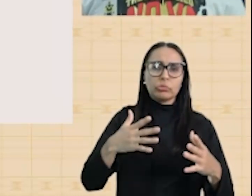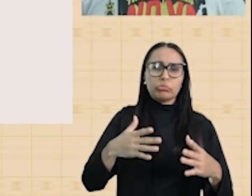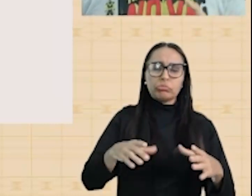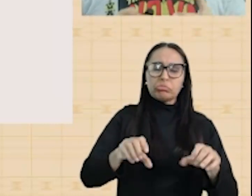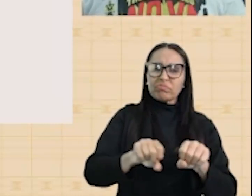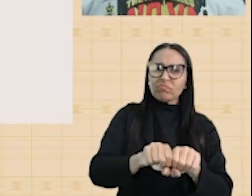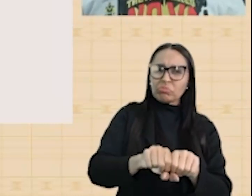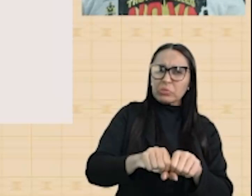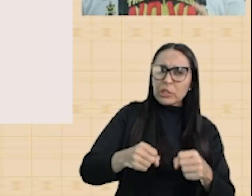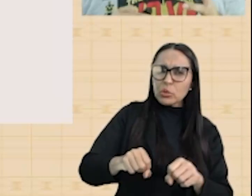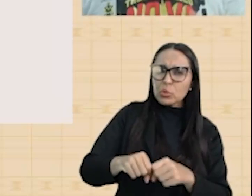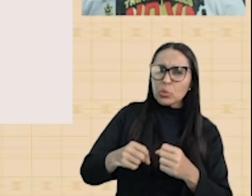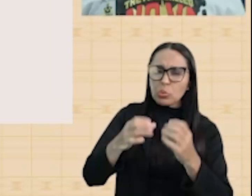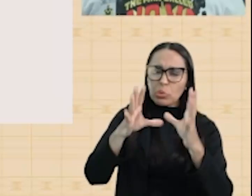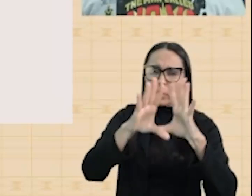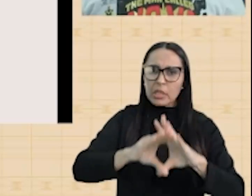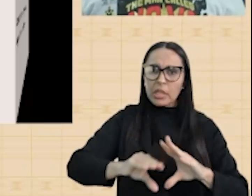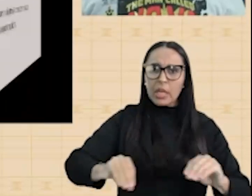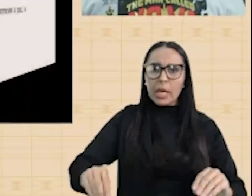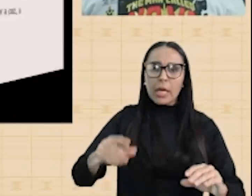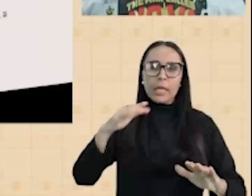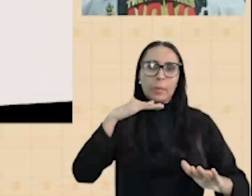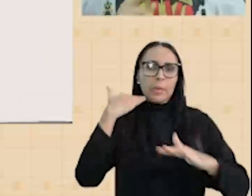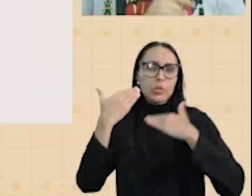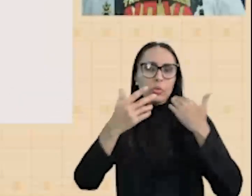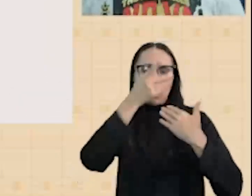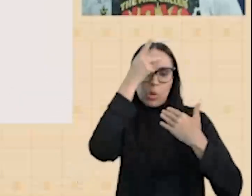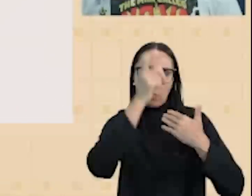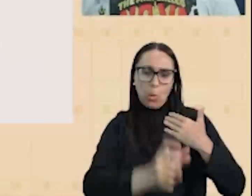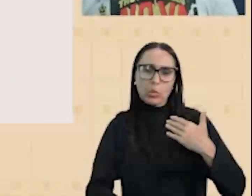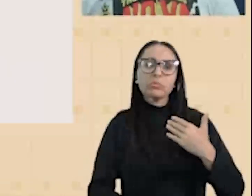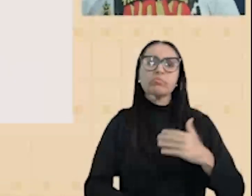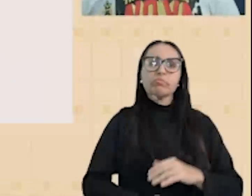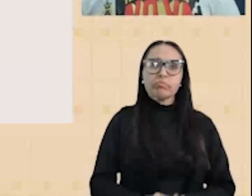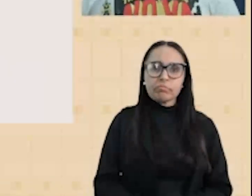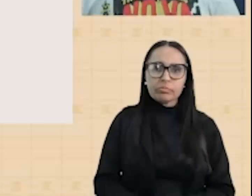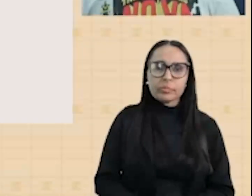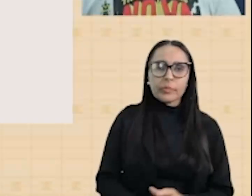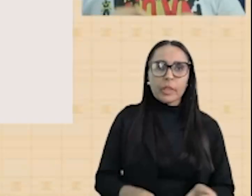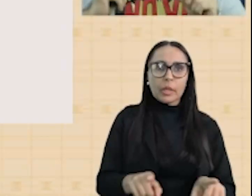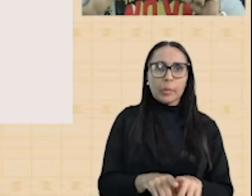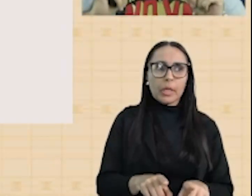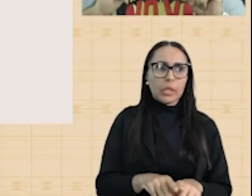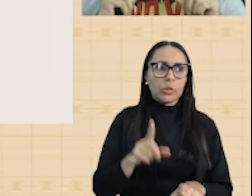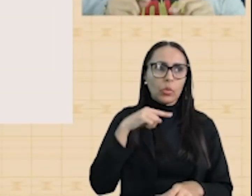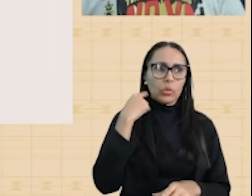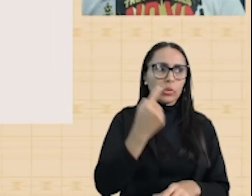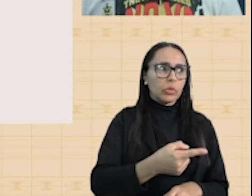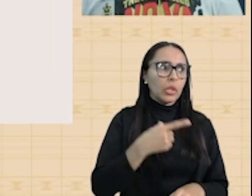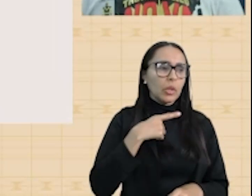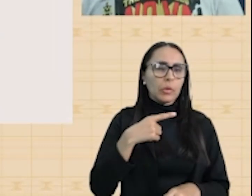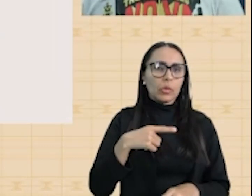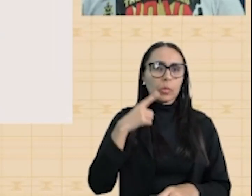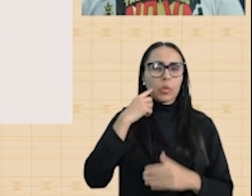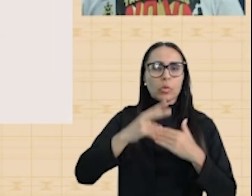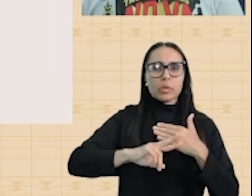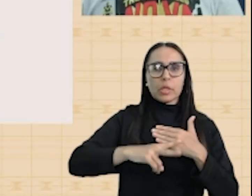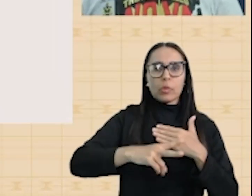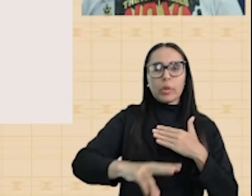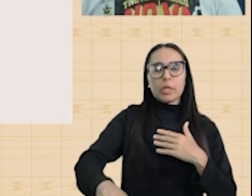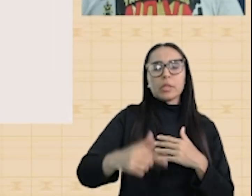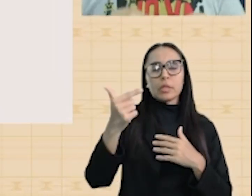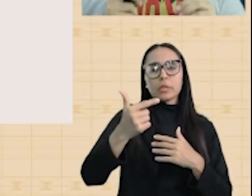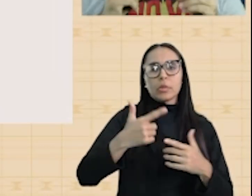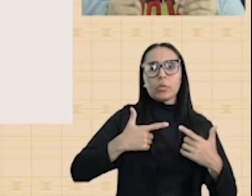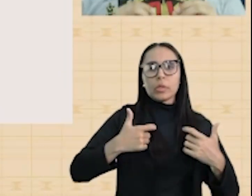uma enorme perda de vidas humanas. Ainda nessa composição maravilhosa, nós também temos como consequência da